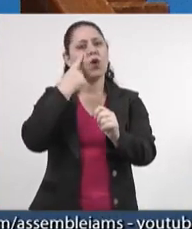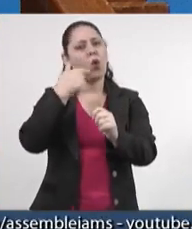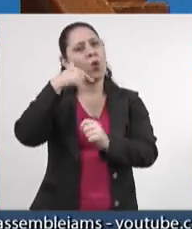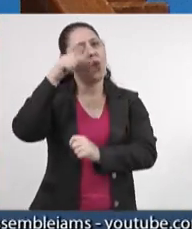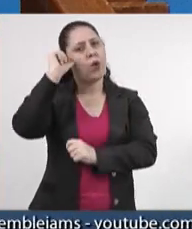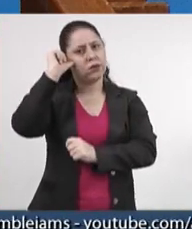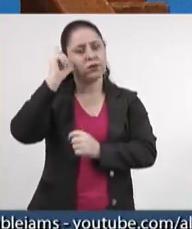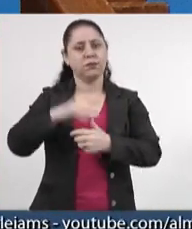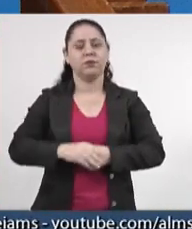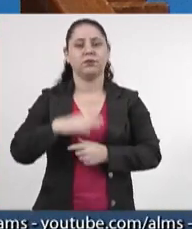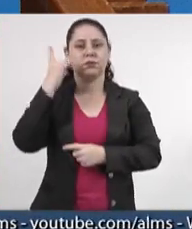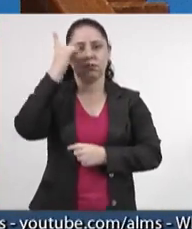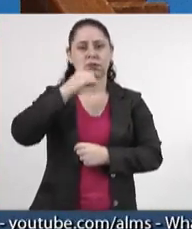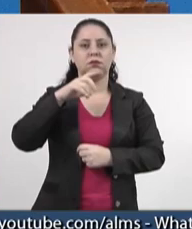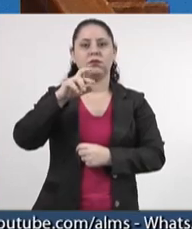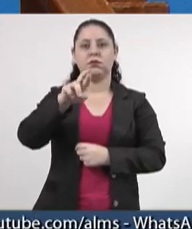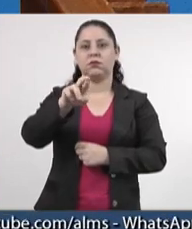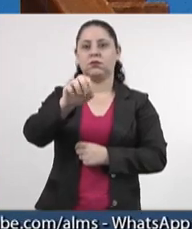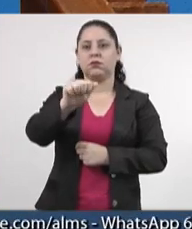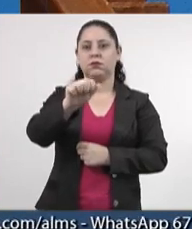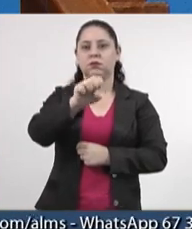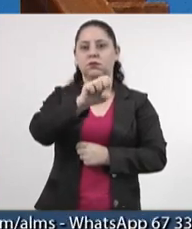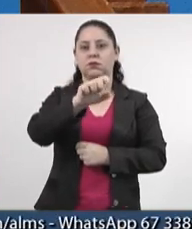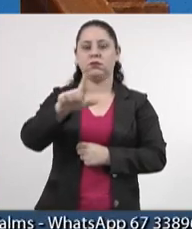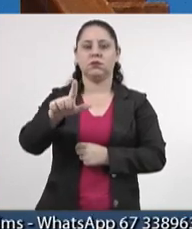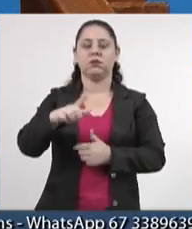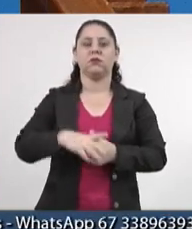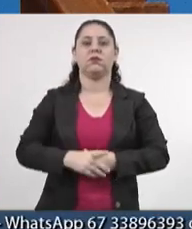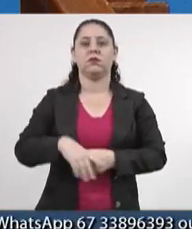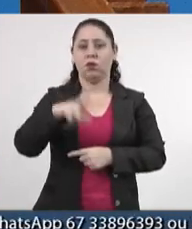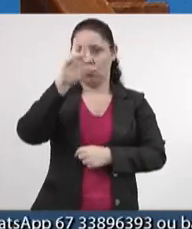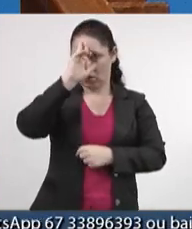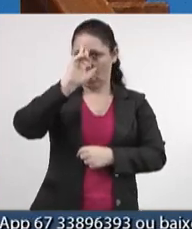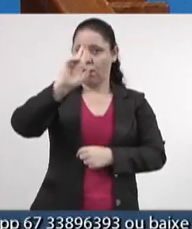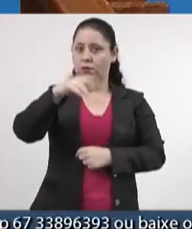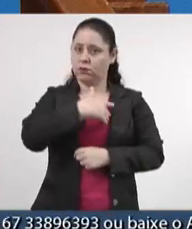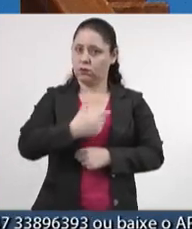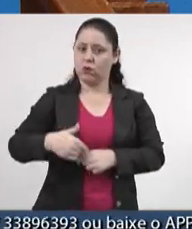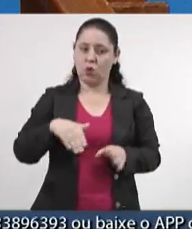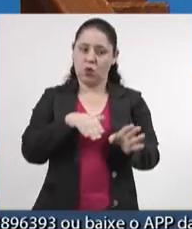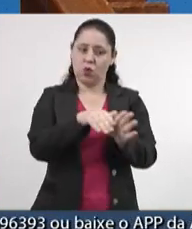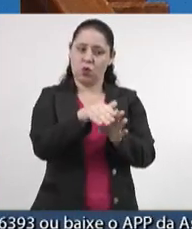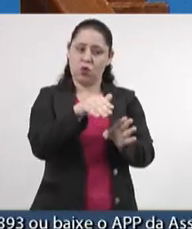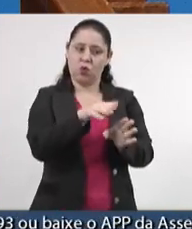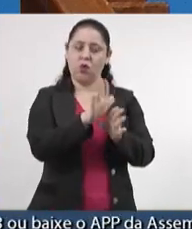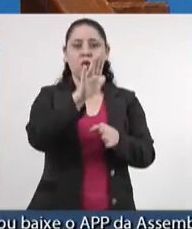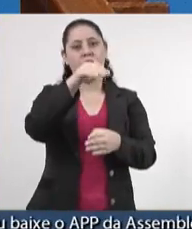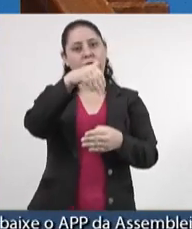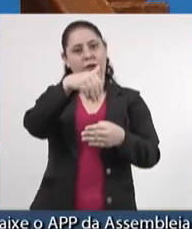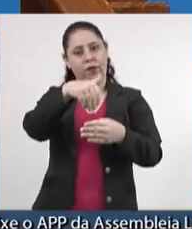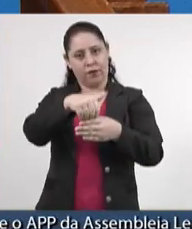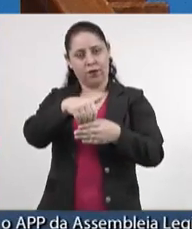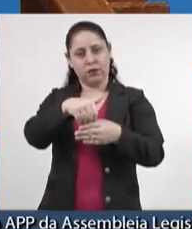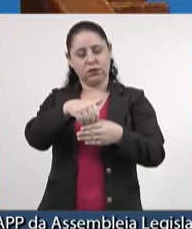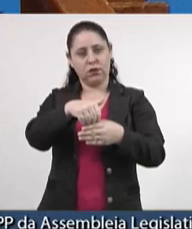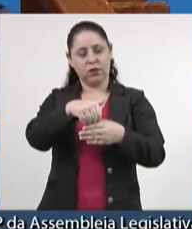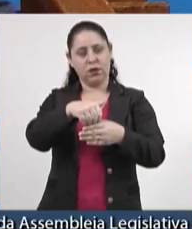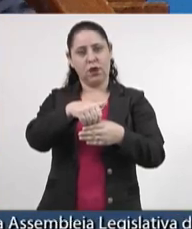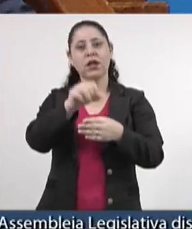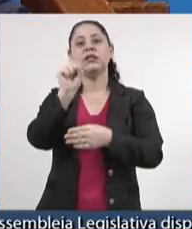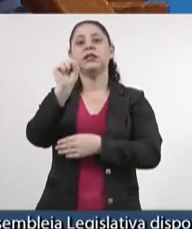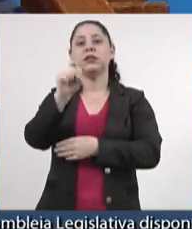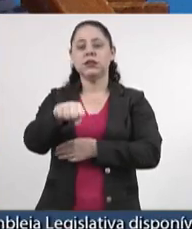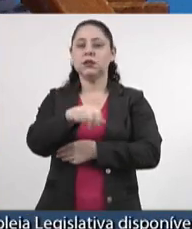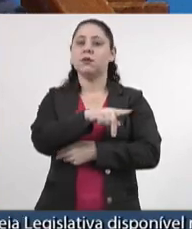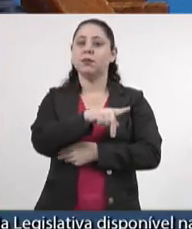ontem, deputado Rafael Tavares, o líder do governo orientou o voto favorável ao